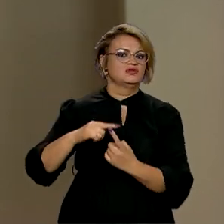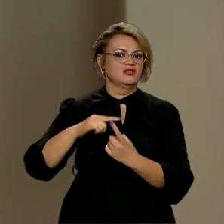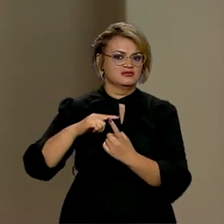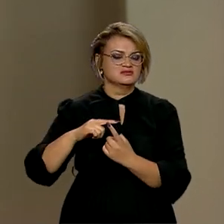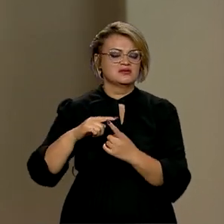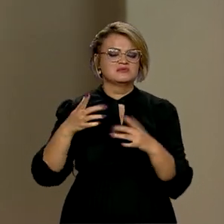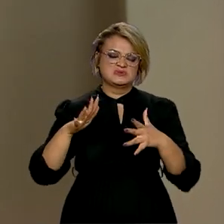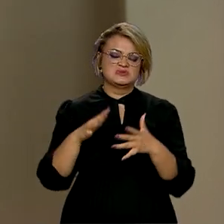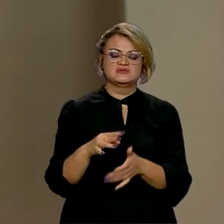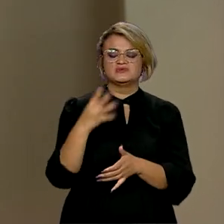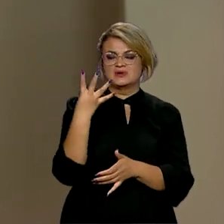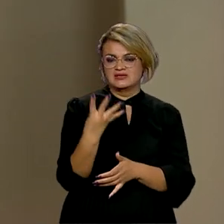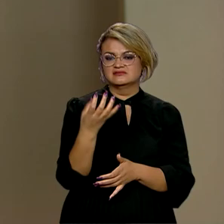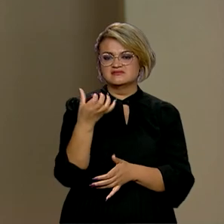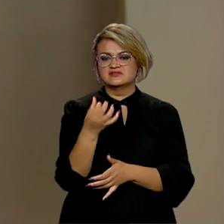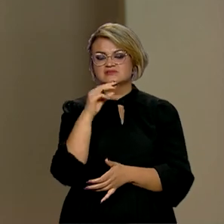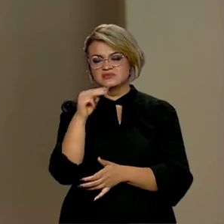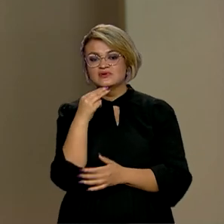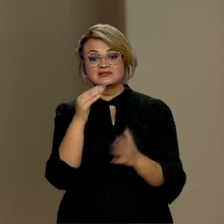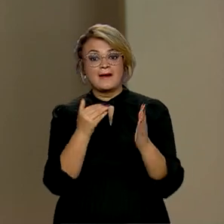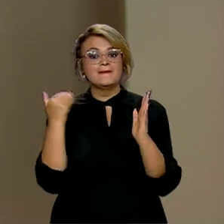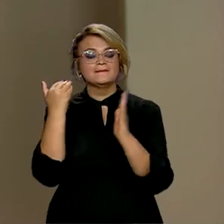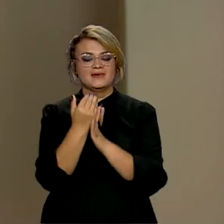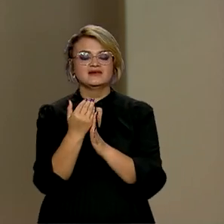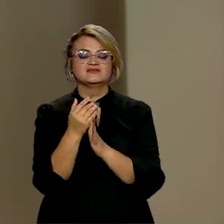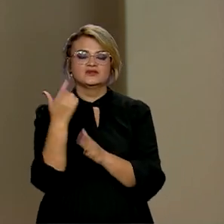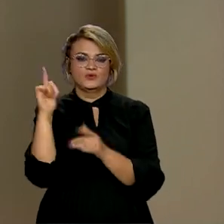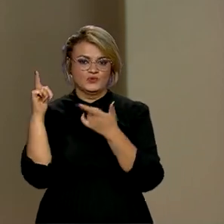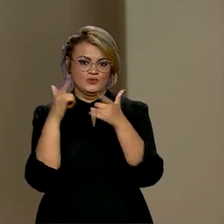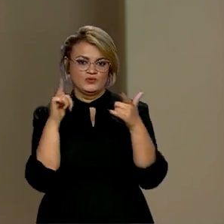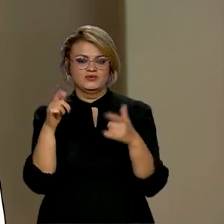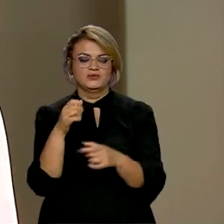cerca de 46 milhões a mais que a safra colhida no ano passado.